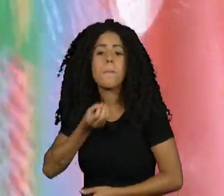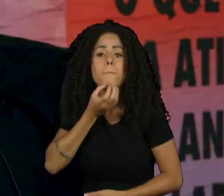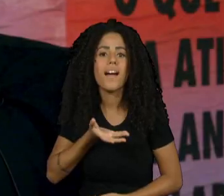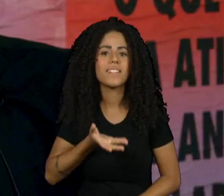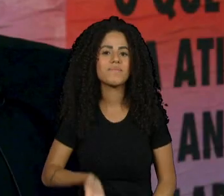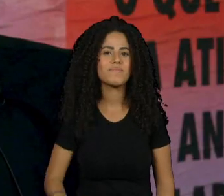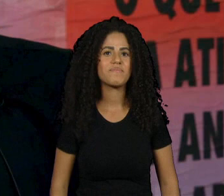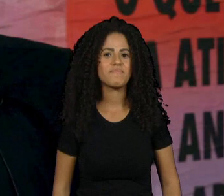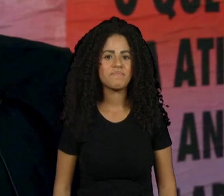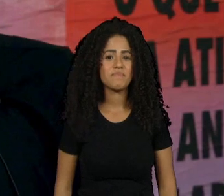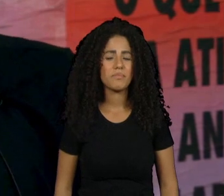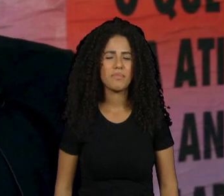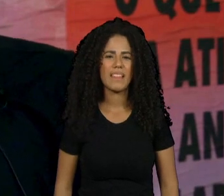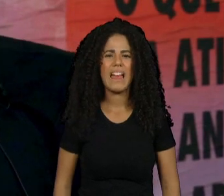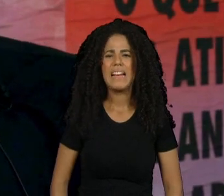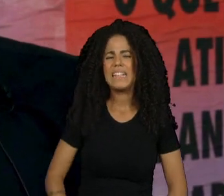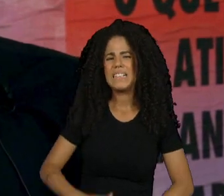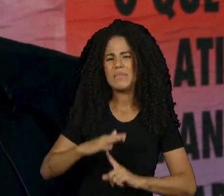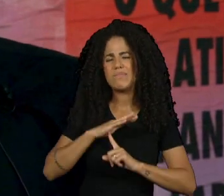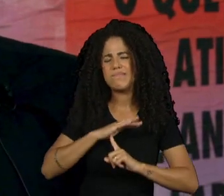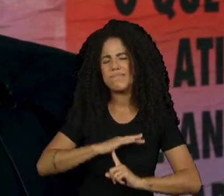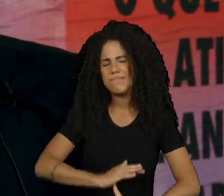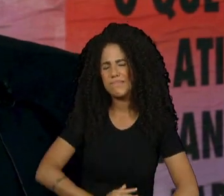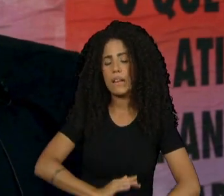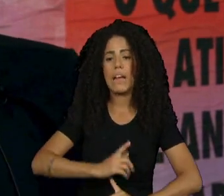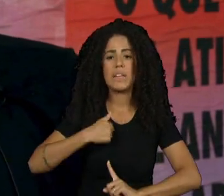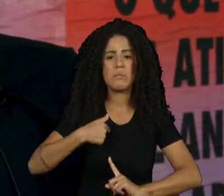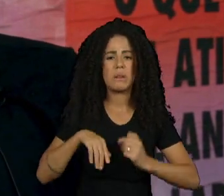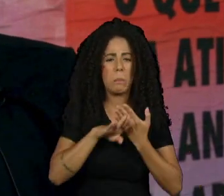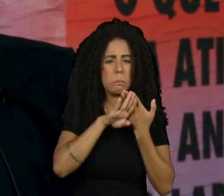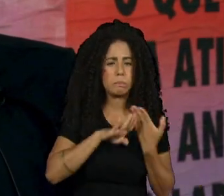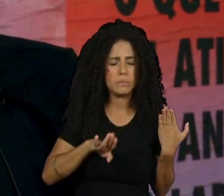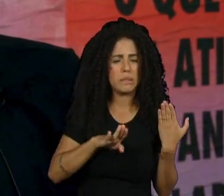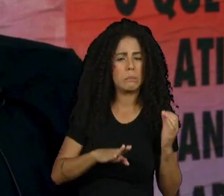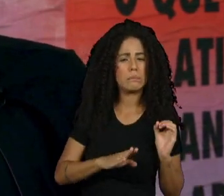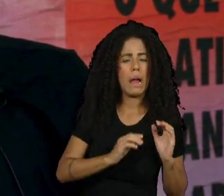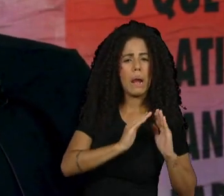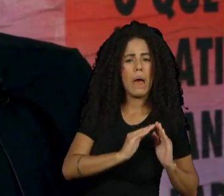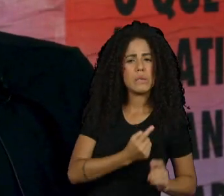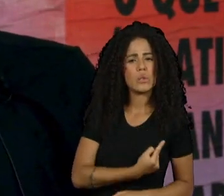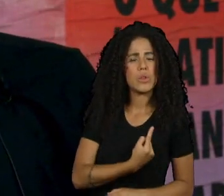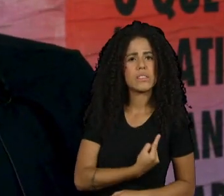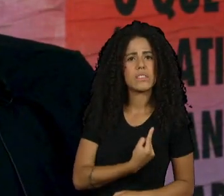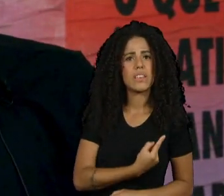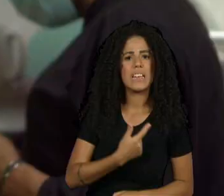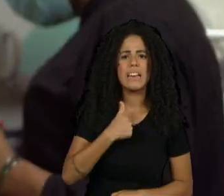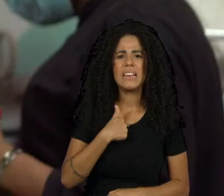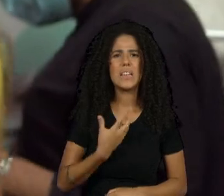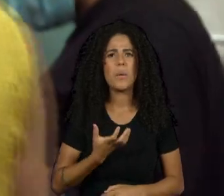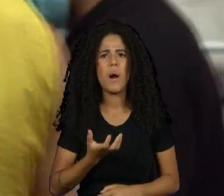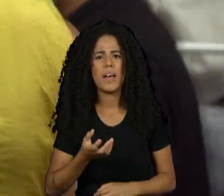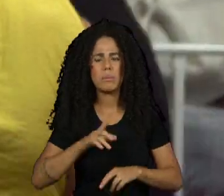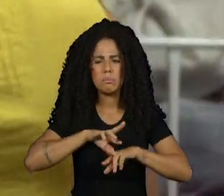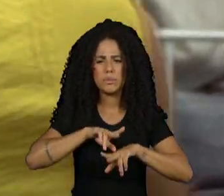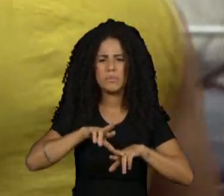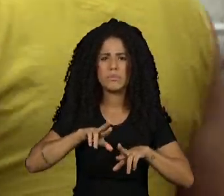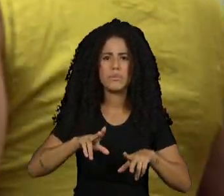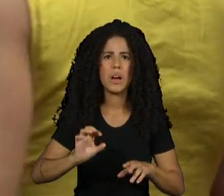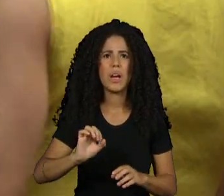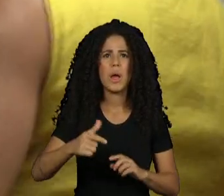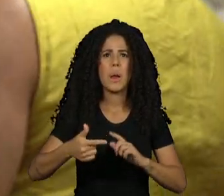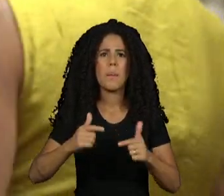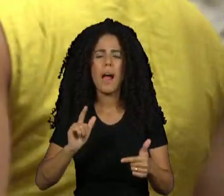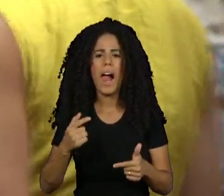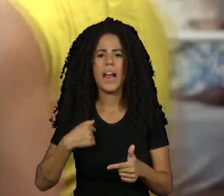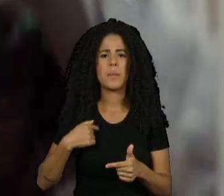A depressão me levou ao isolamento e o isolamento me levou a adquirir outros tipos de substâncias